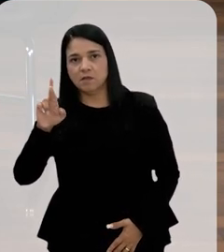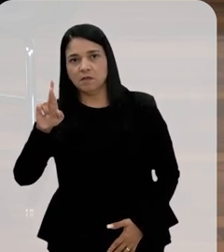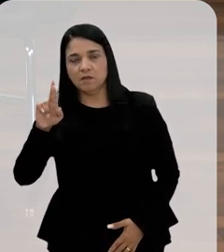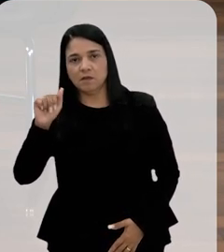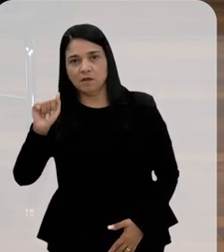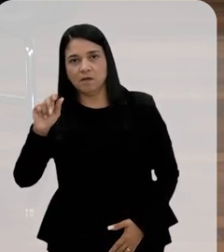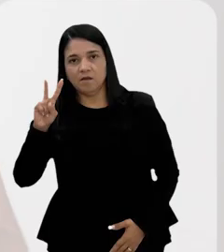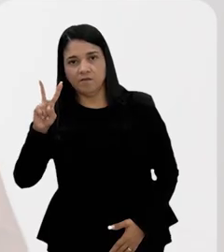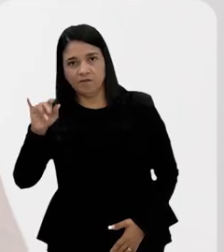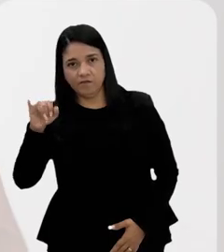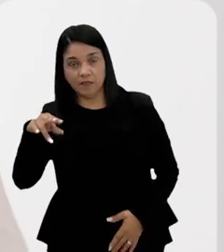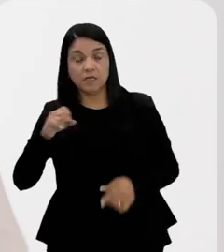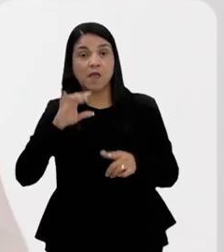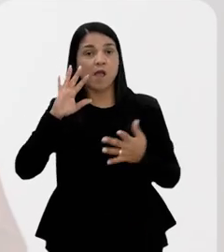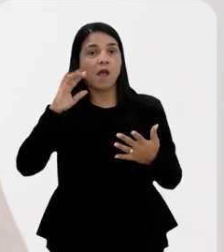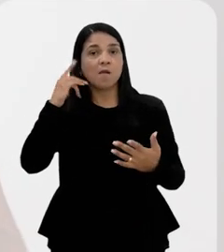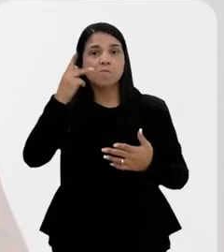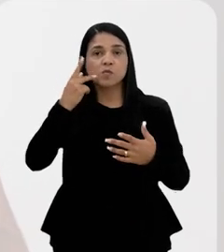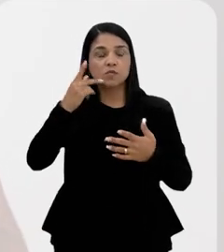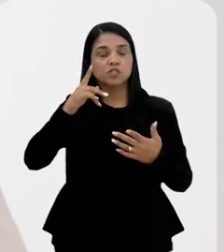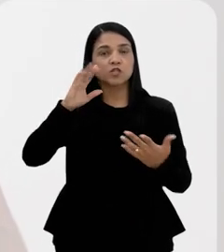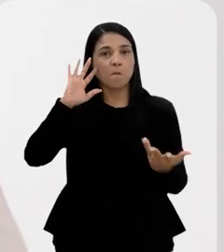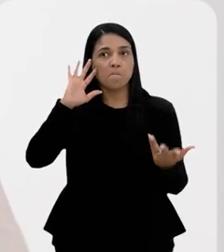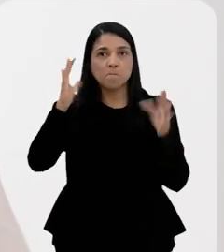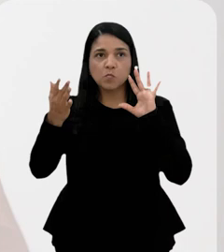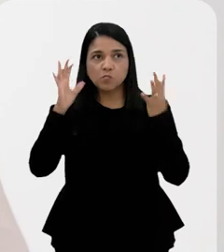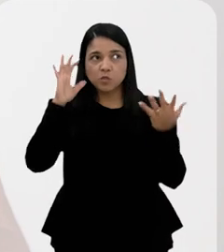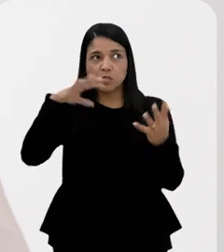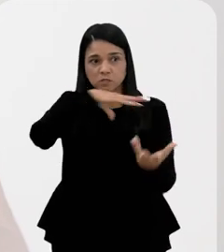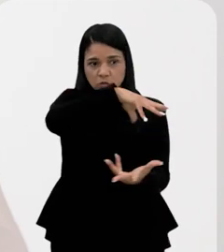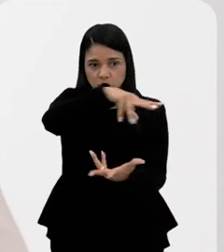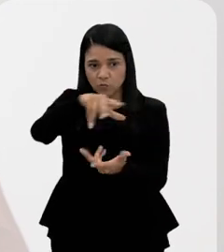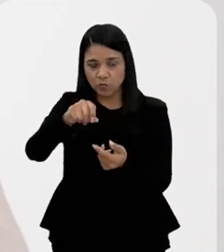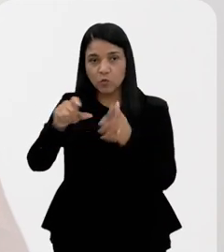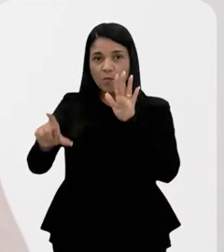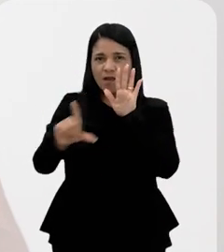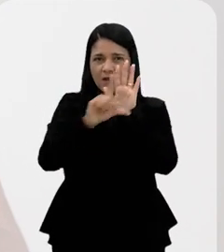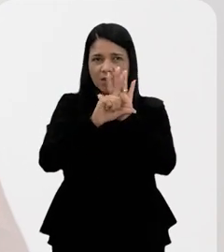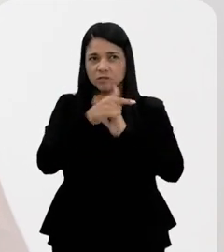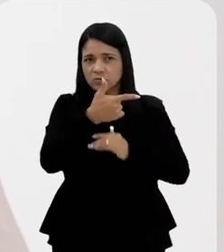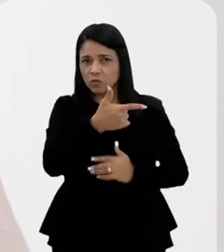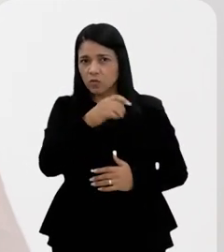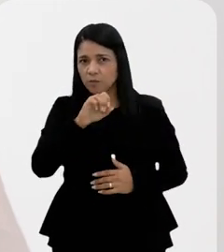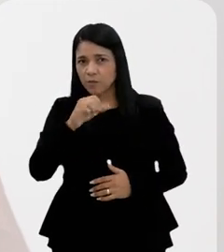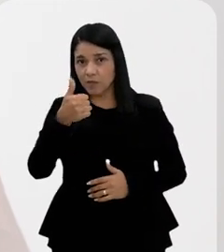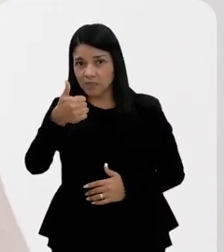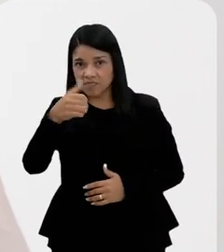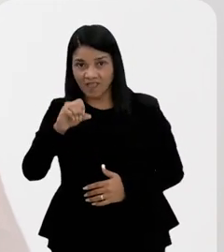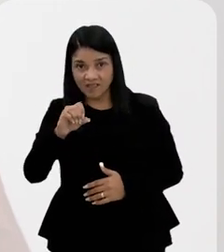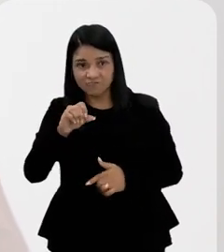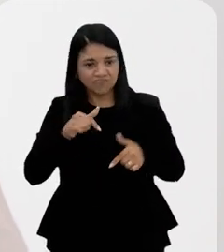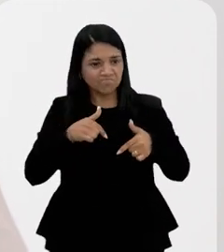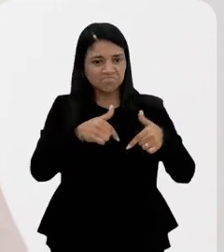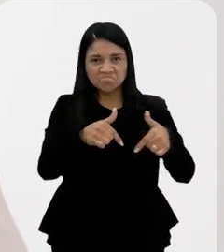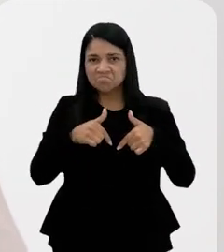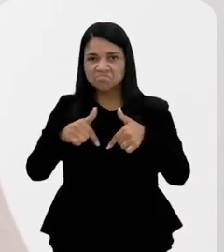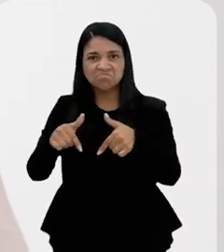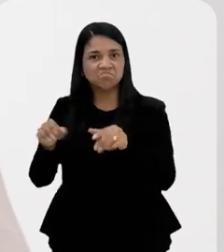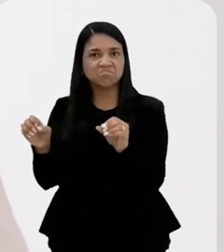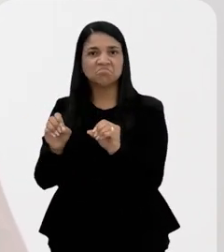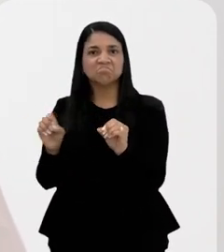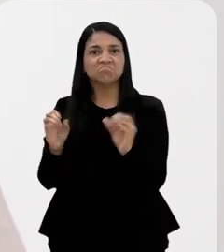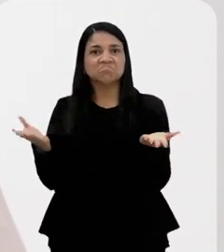política estadual sobre mudança global do clima, uma política, uma legislação de 2010, não está tendo seus